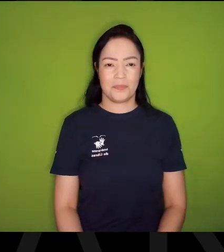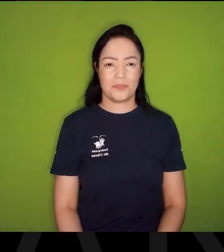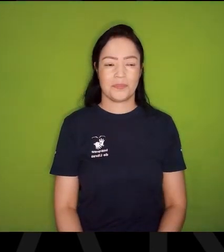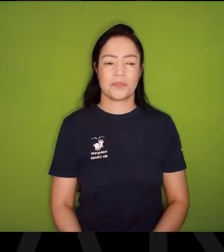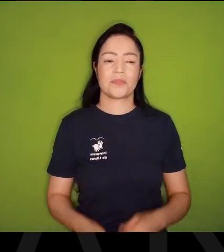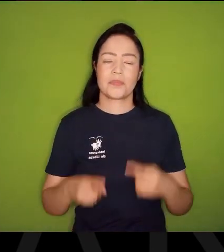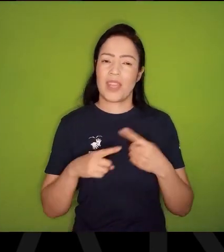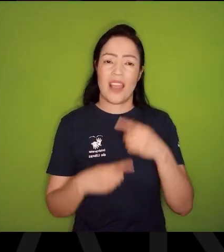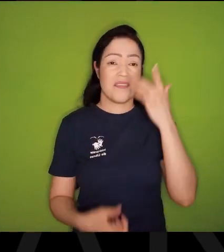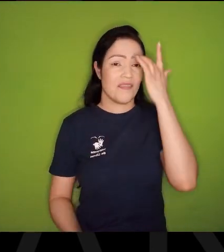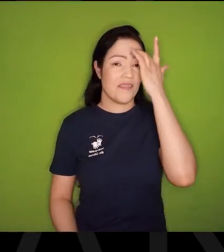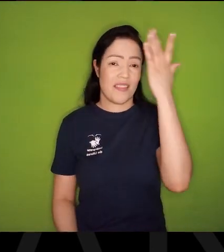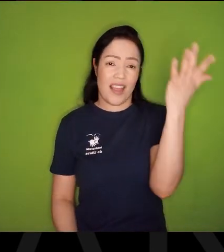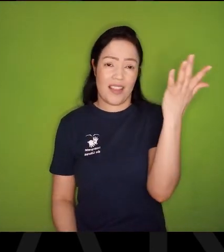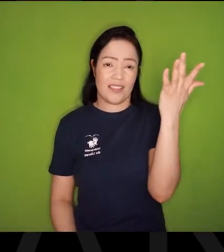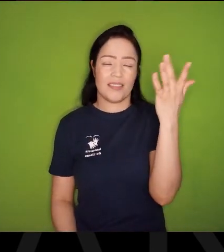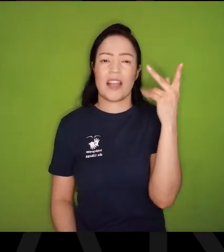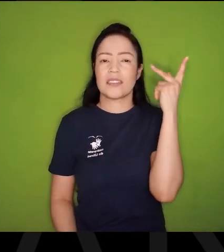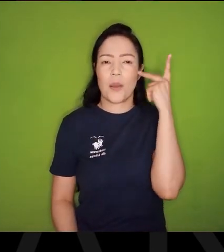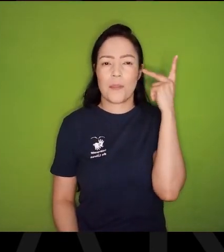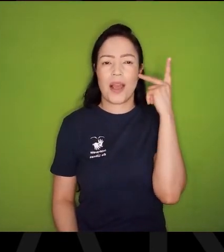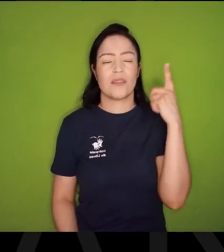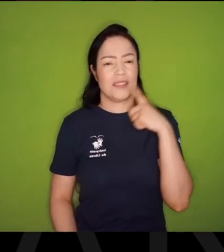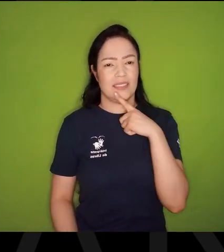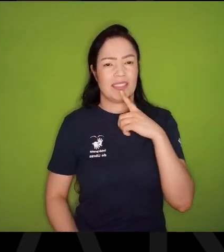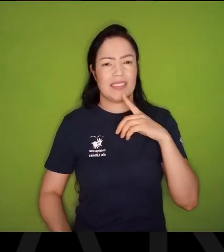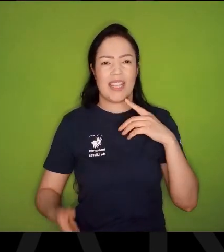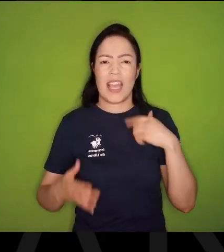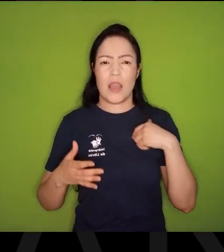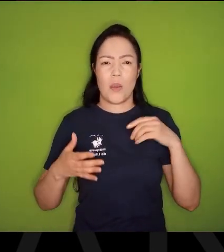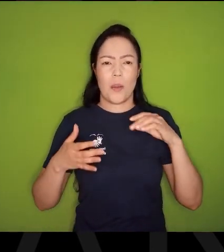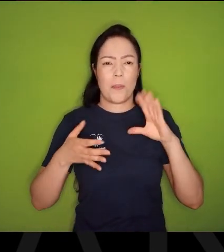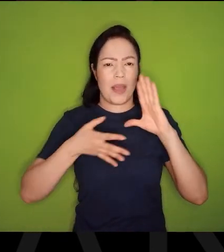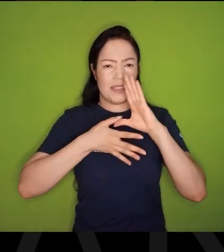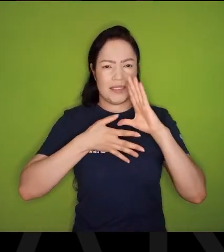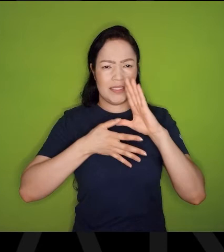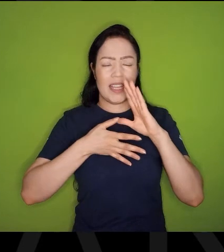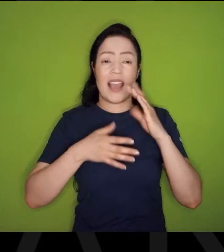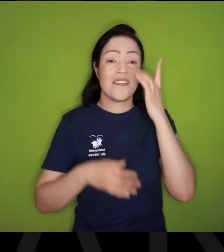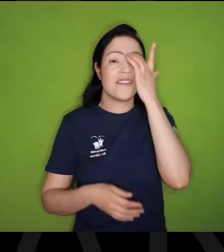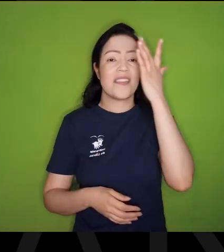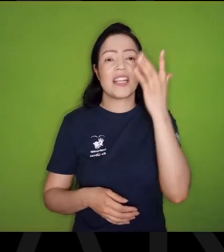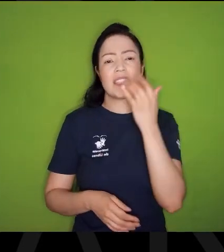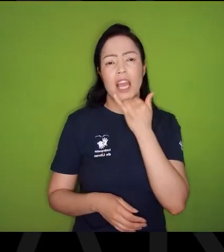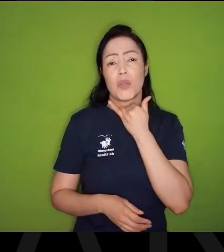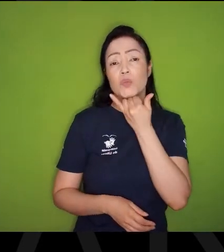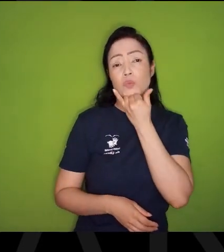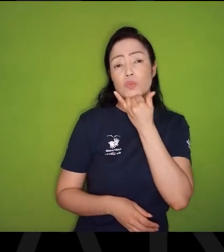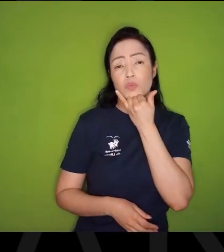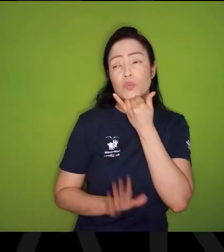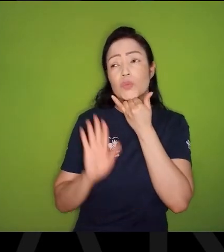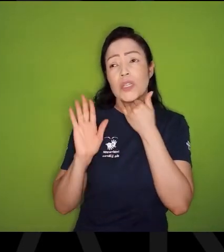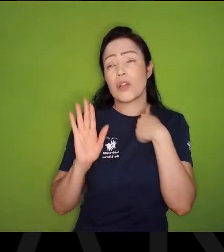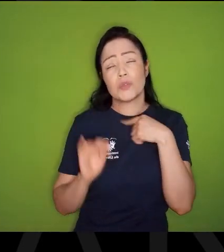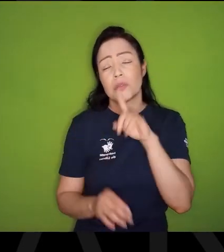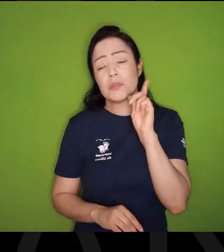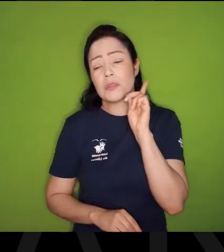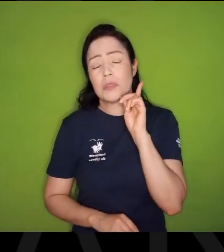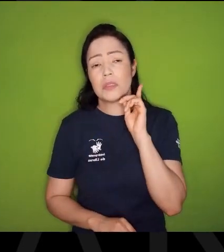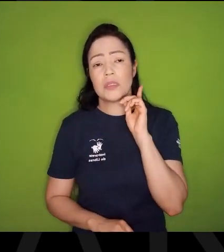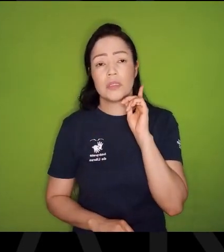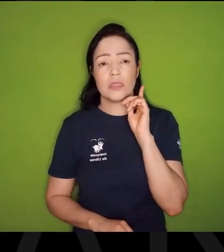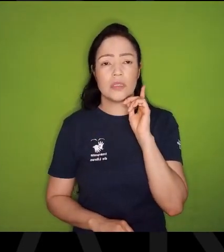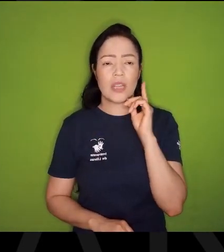Porque é muito fácil, São Paulo, eu acho que tem uma geografia, Que é fácil você se desculpar pela geografia, Que a cidade tem,